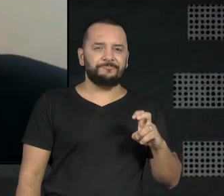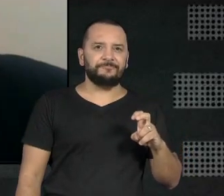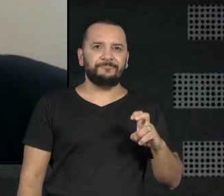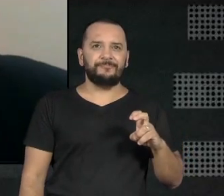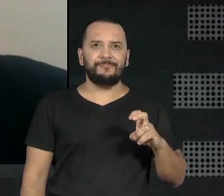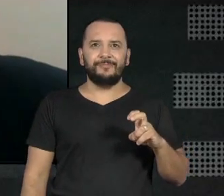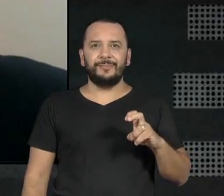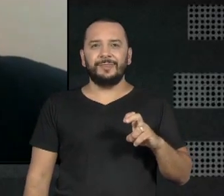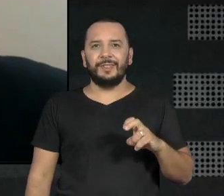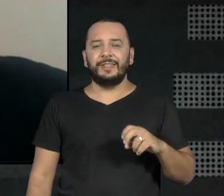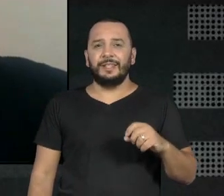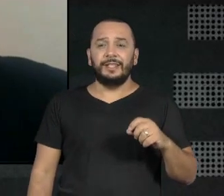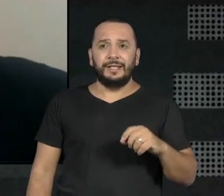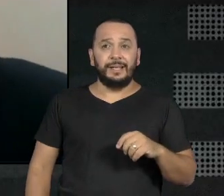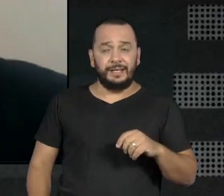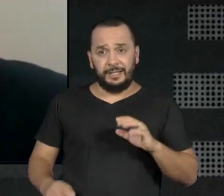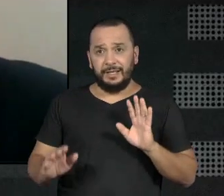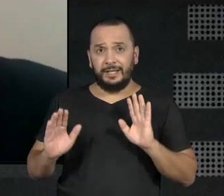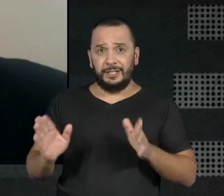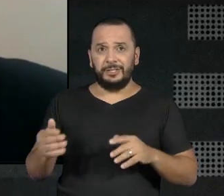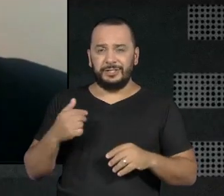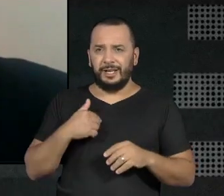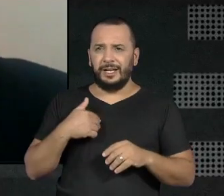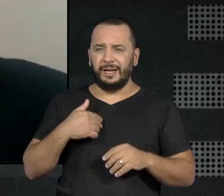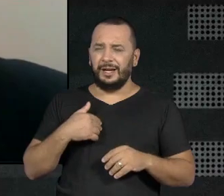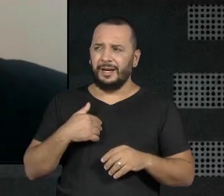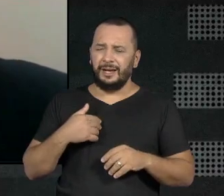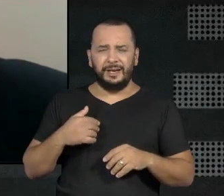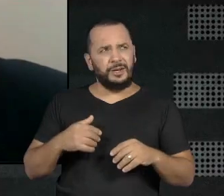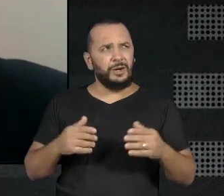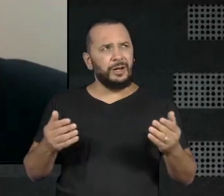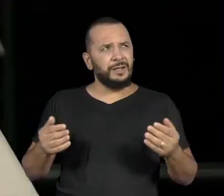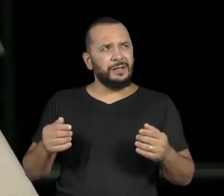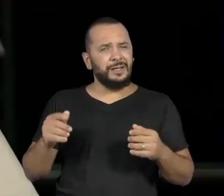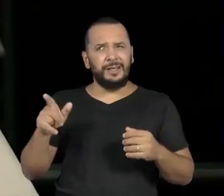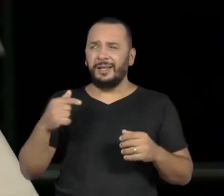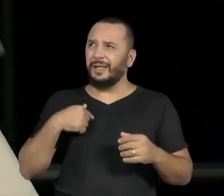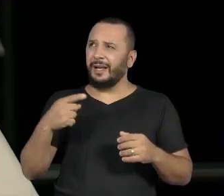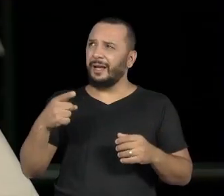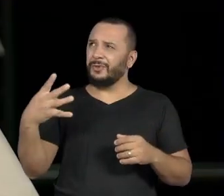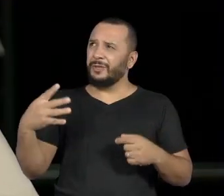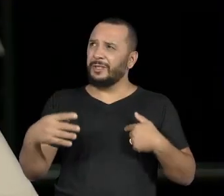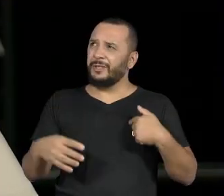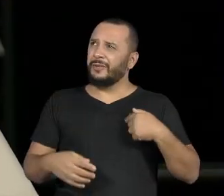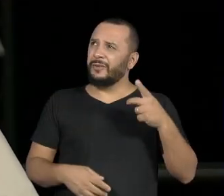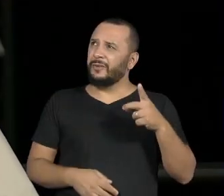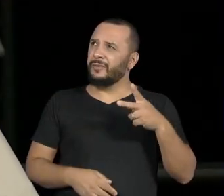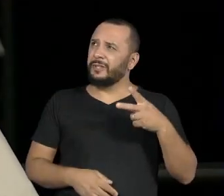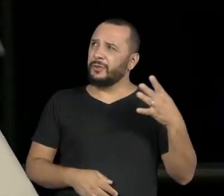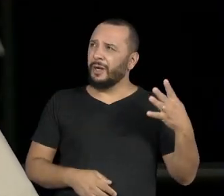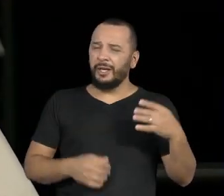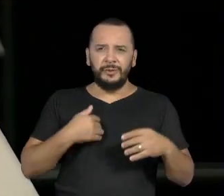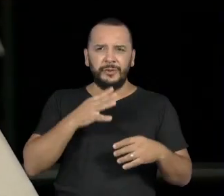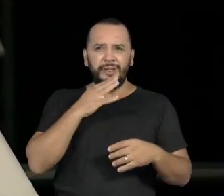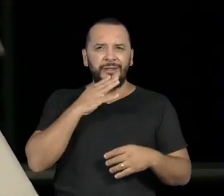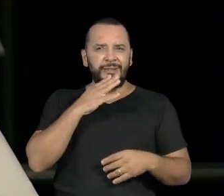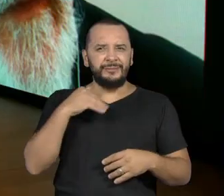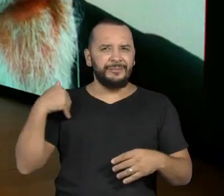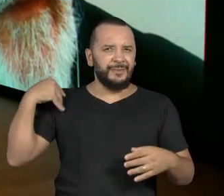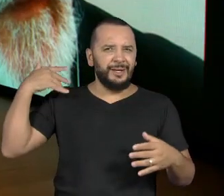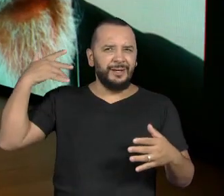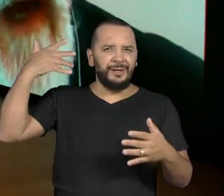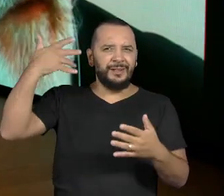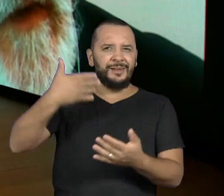e eu tinha 25, então a diferença é de 14, eu 24, desde lá que a se conhece, que a paixão é a mesma, né?